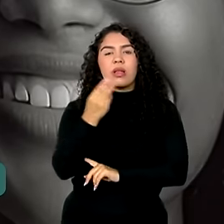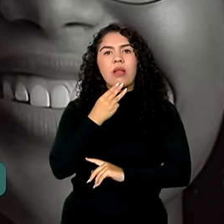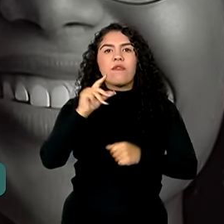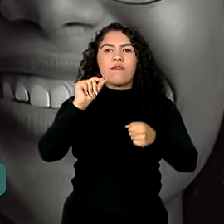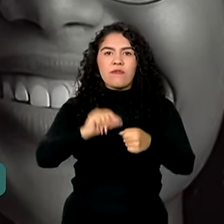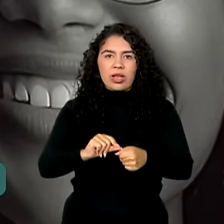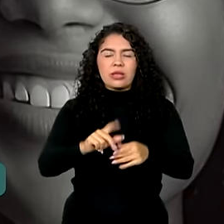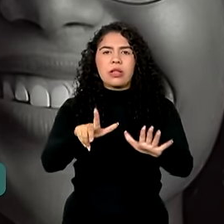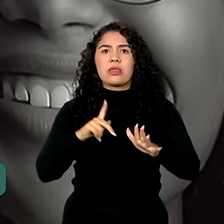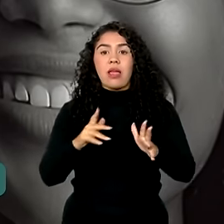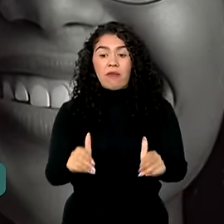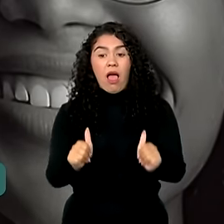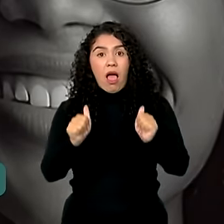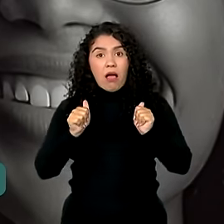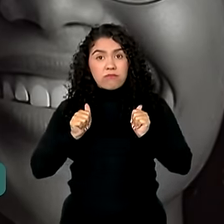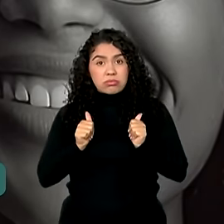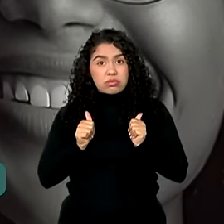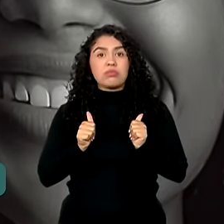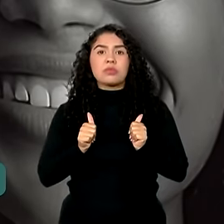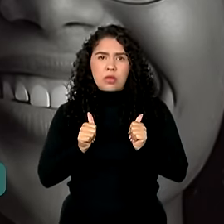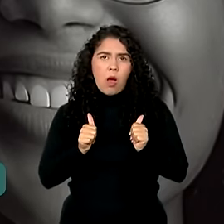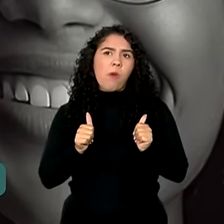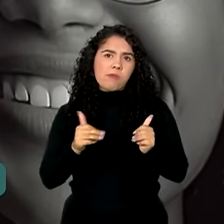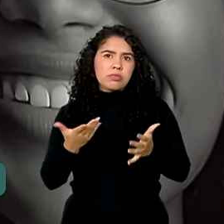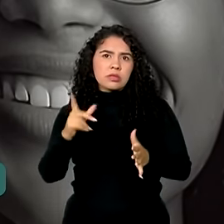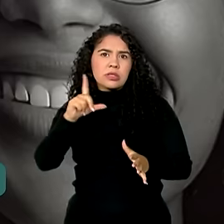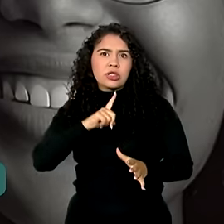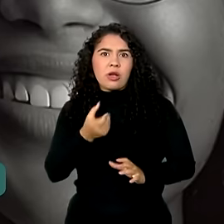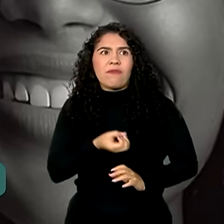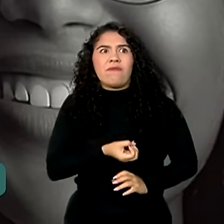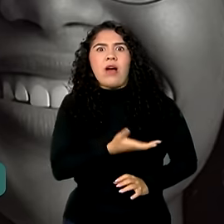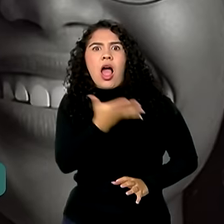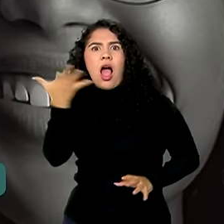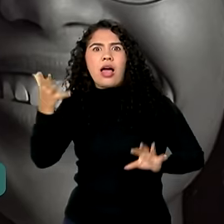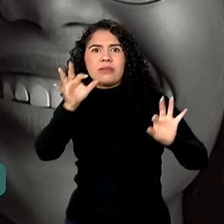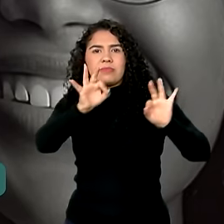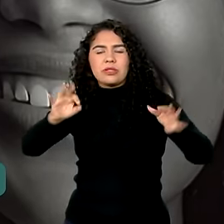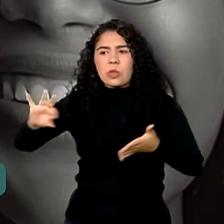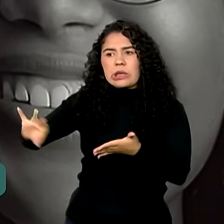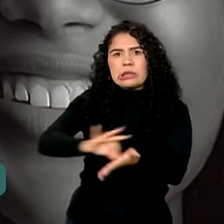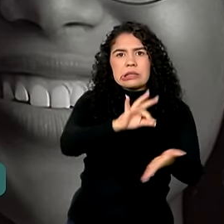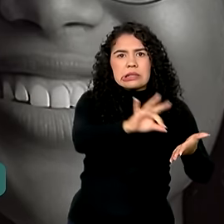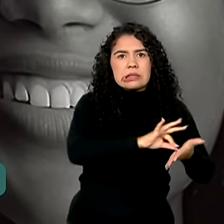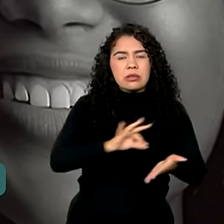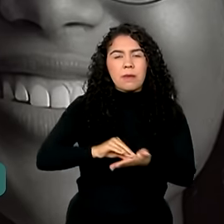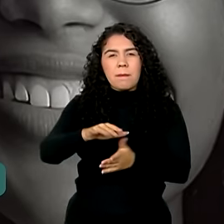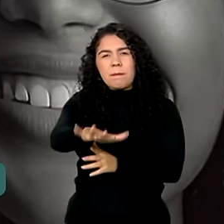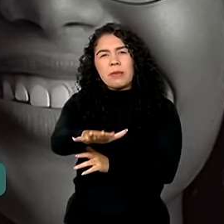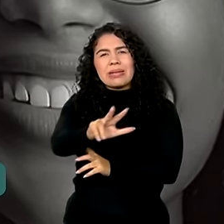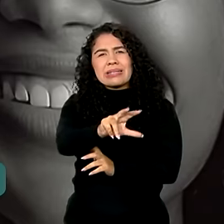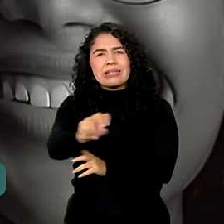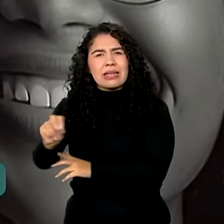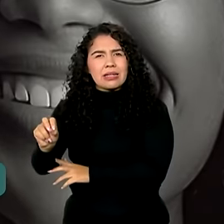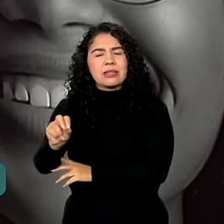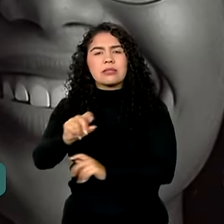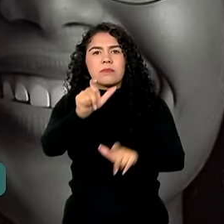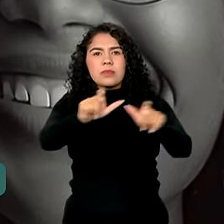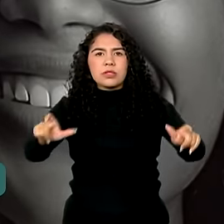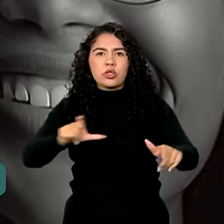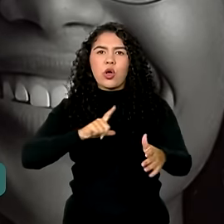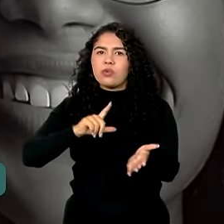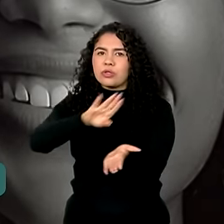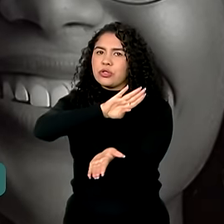abstenção esperada para um concurso desse tamanho. Em torno de 500 pessoas foram eliminadas por